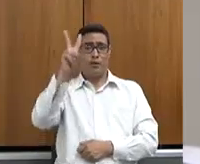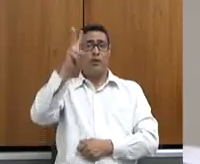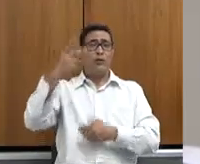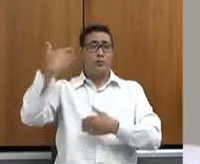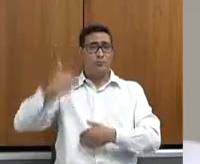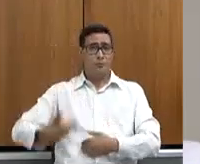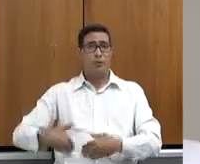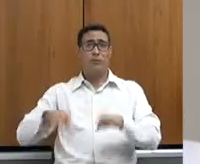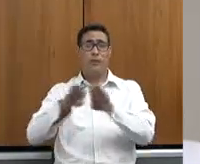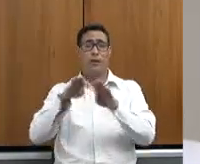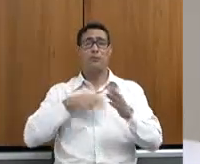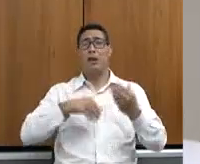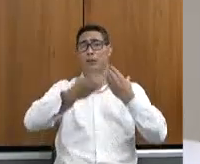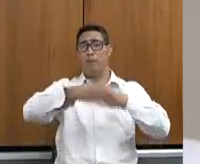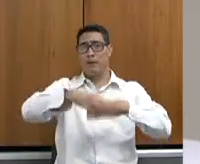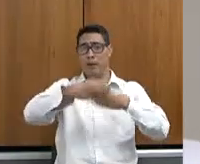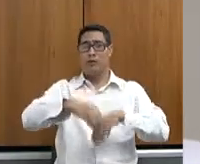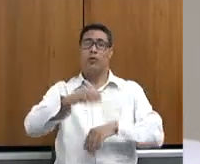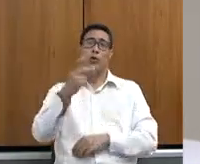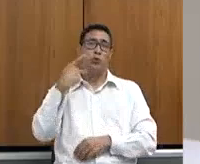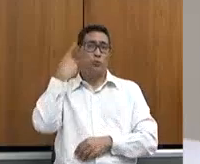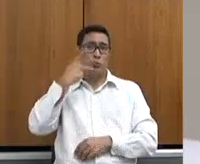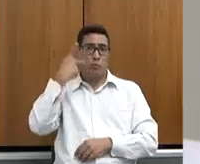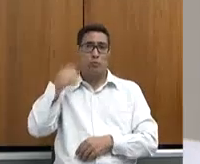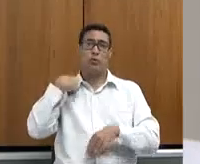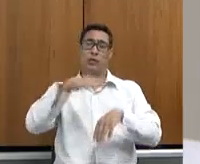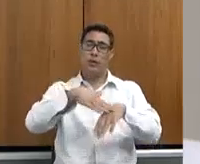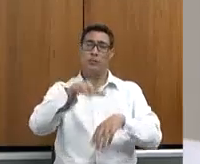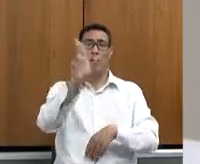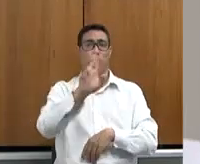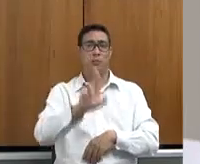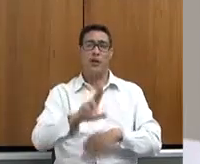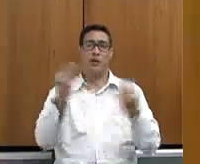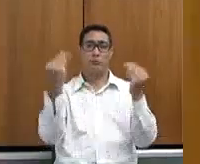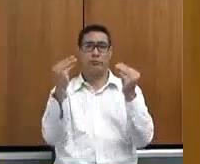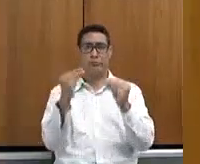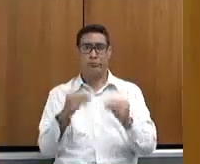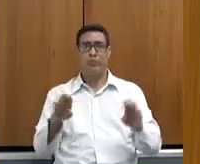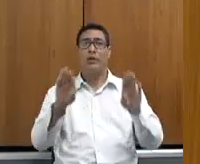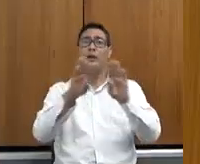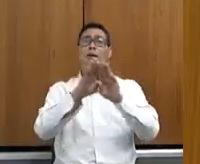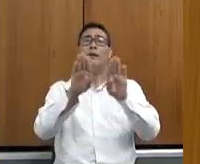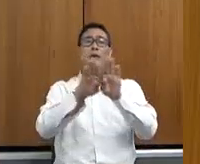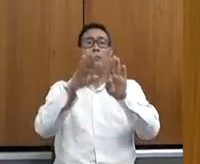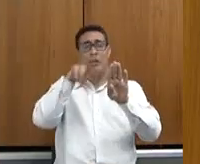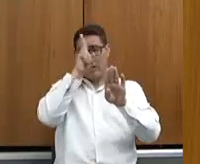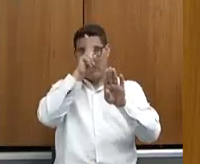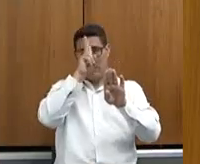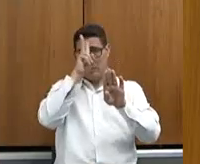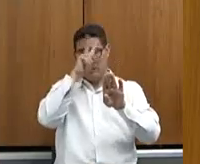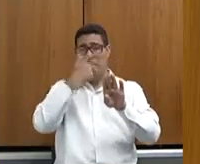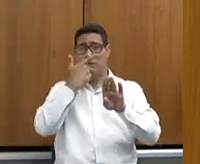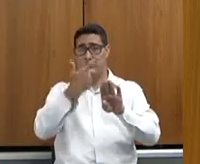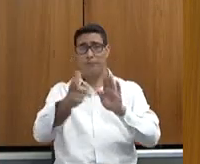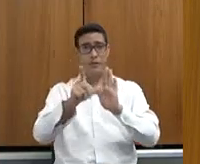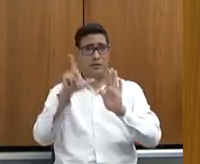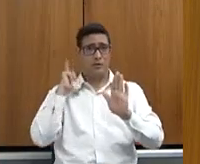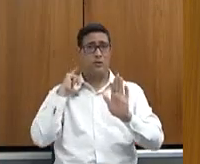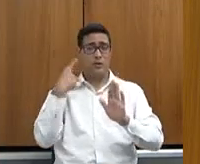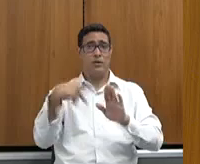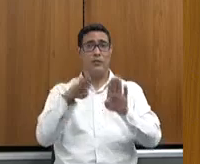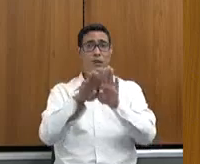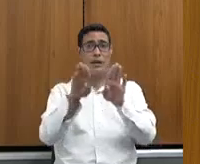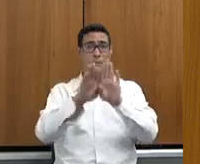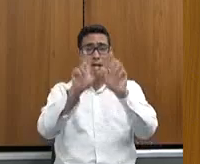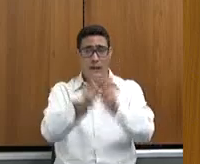concursos públicos, nomeações, ampliação. Quando nós realizamos a audiência pública, na administração pública, eu lembro que nós abordamos isso, a questão, inclusive,